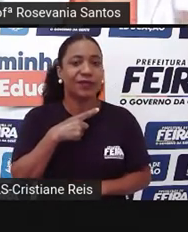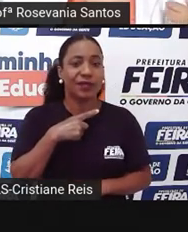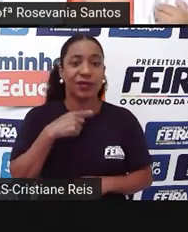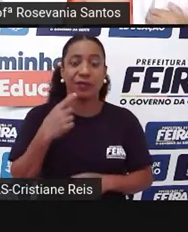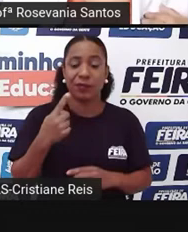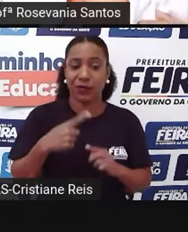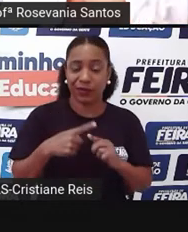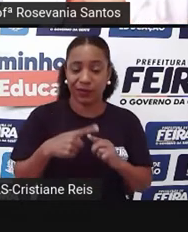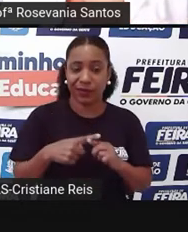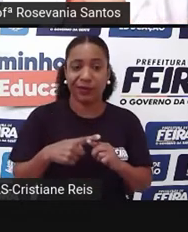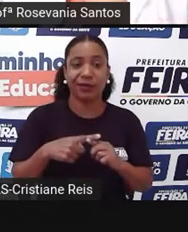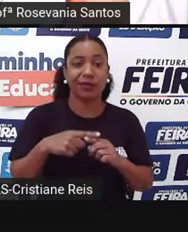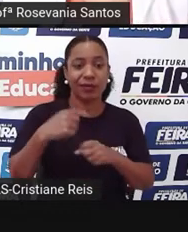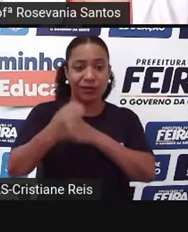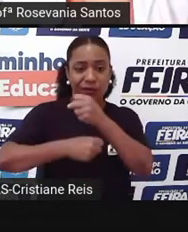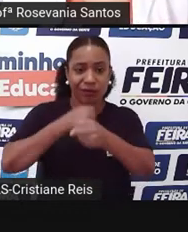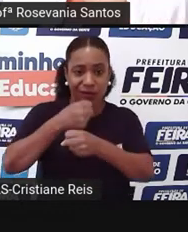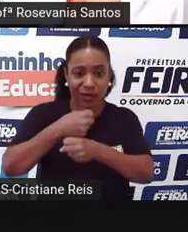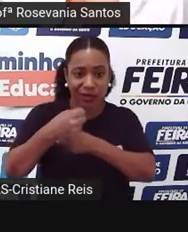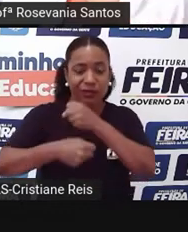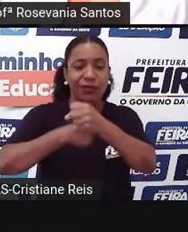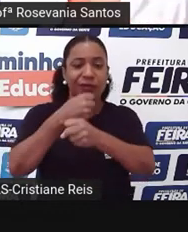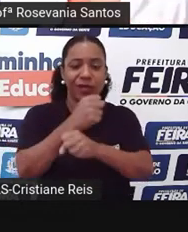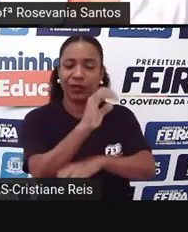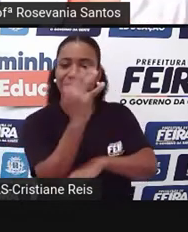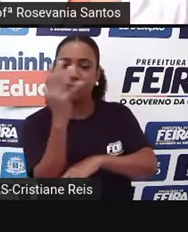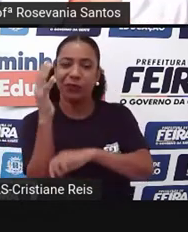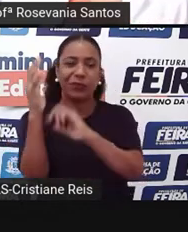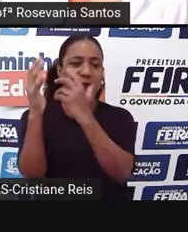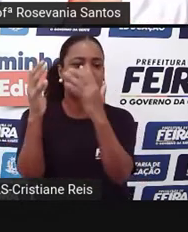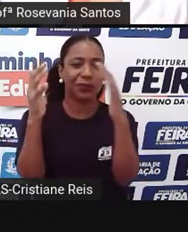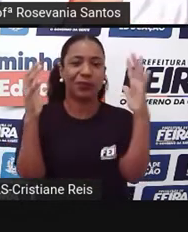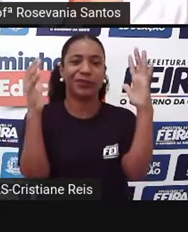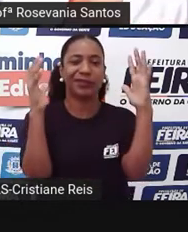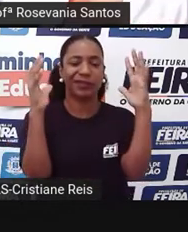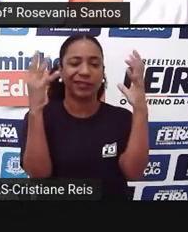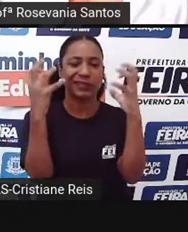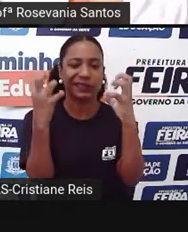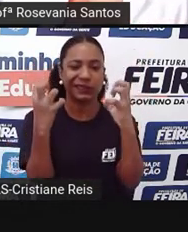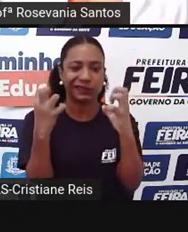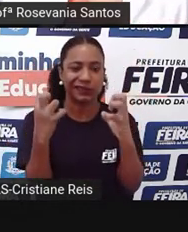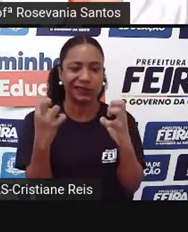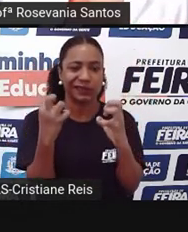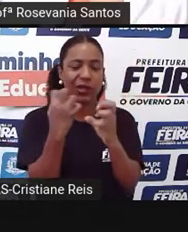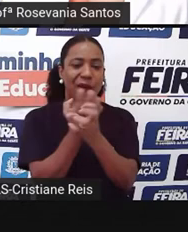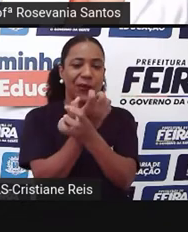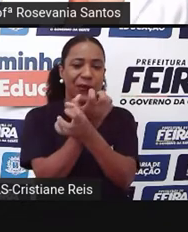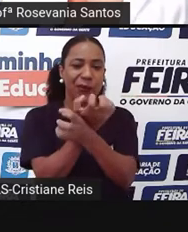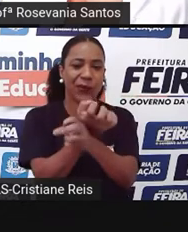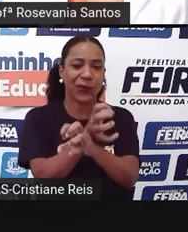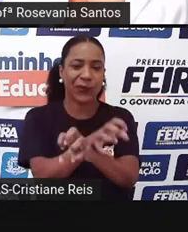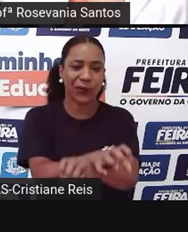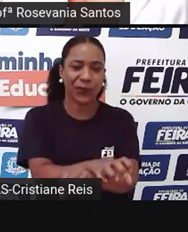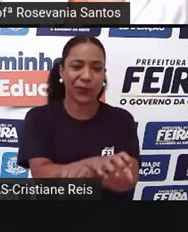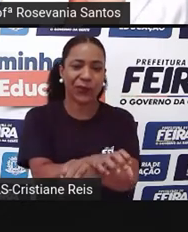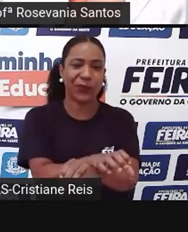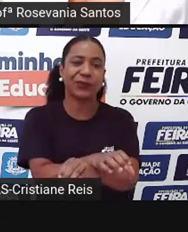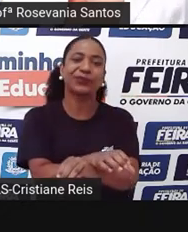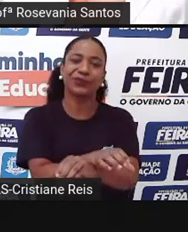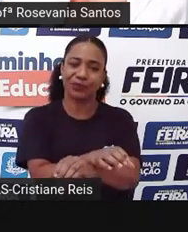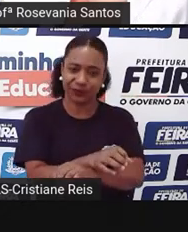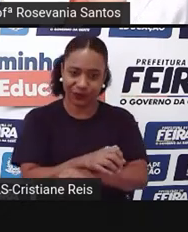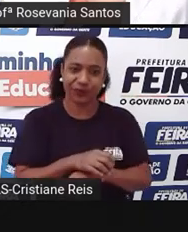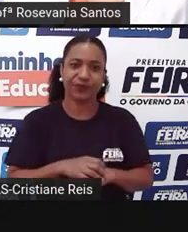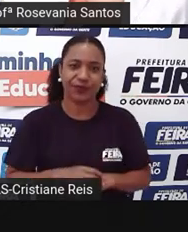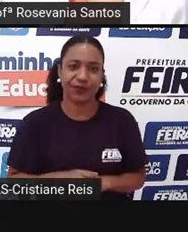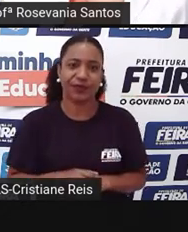vai diminuindo, né, a vegetação da caatinga, o fato da gente ter ainda um preservado, vamos dizer assim,